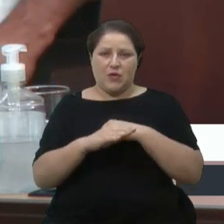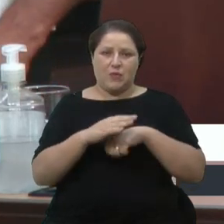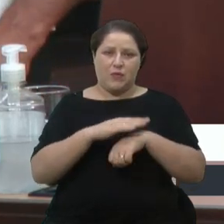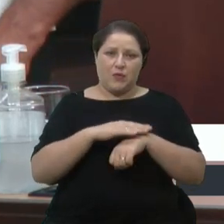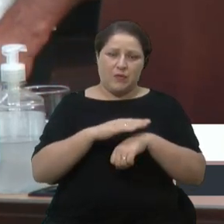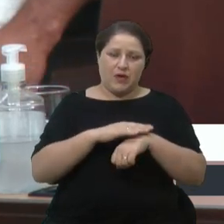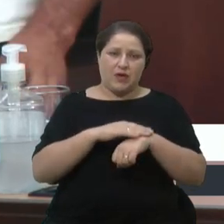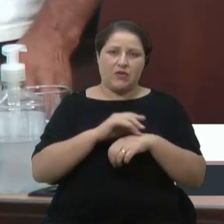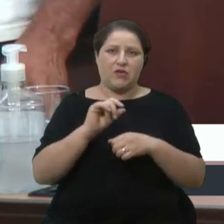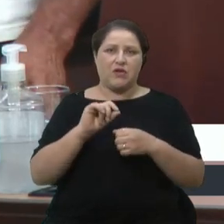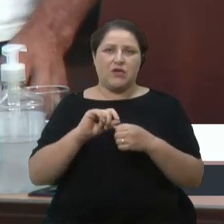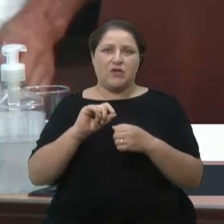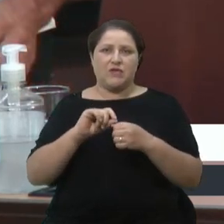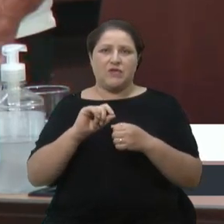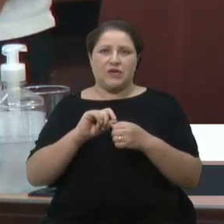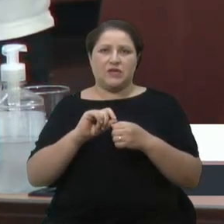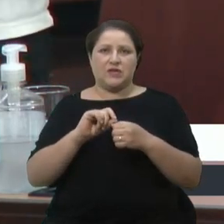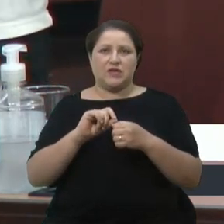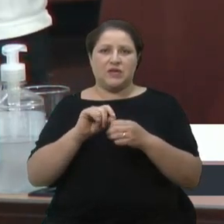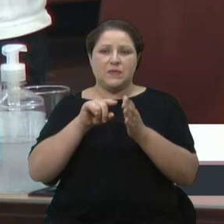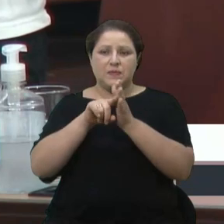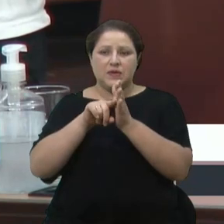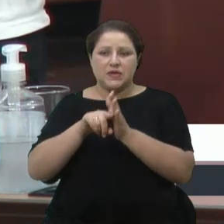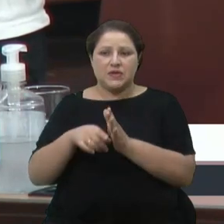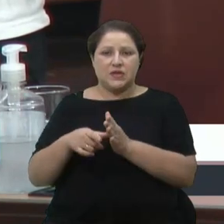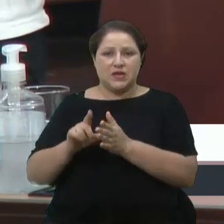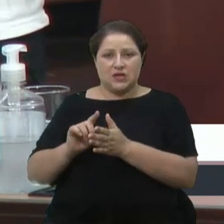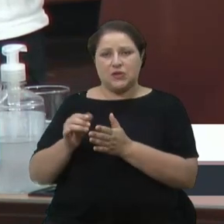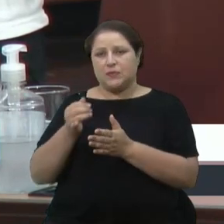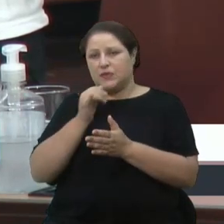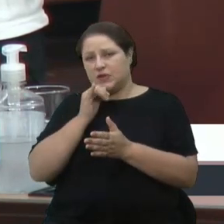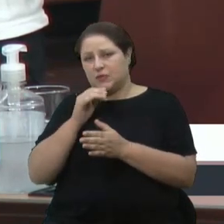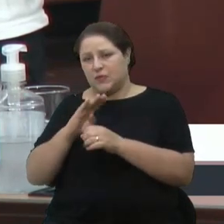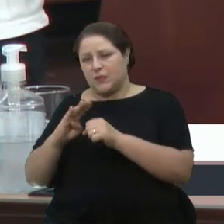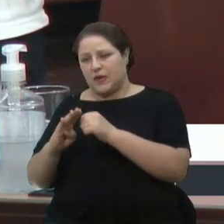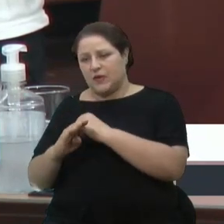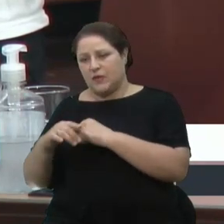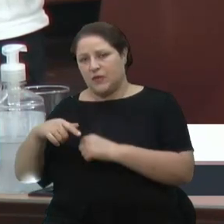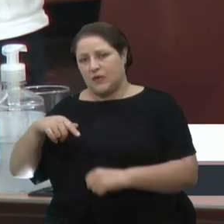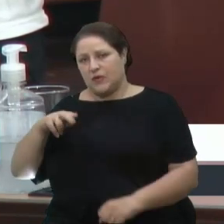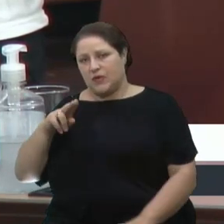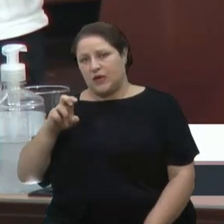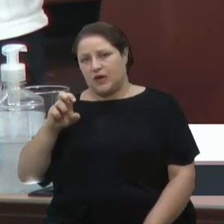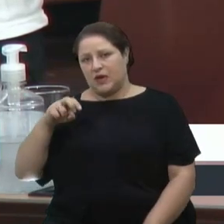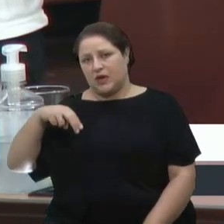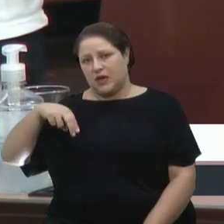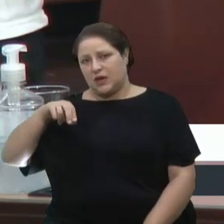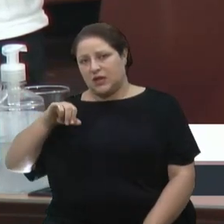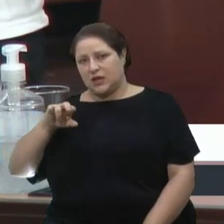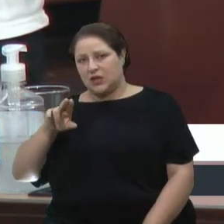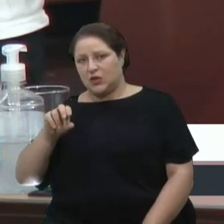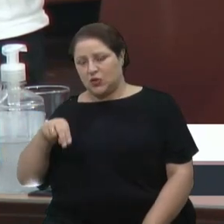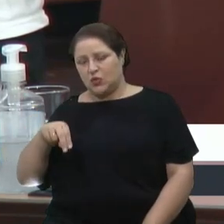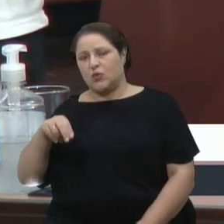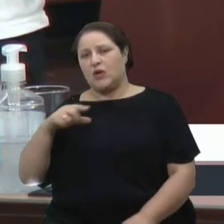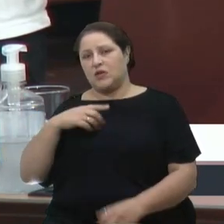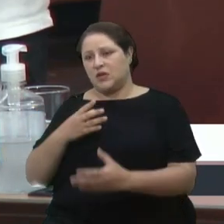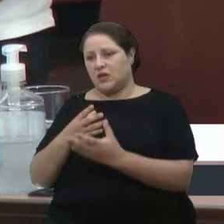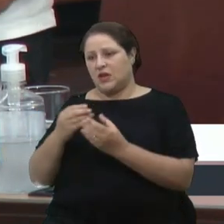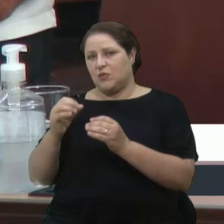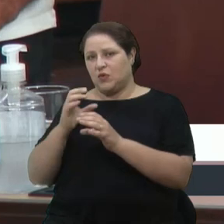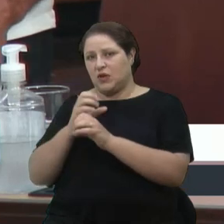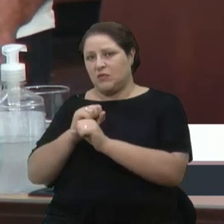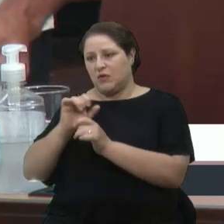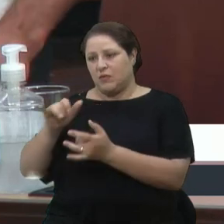vai ser feito um levantamento prévio, por exemplo, lá no Cânion. É um bairro que tem bastante animais abandonados.